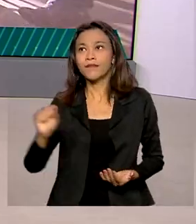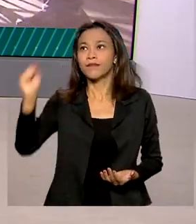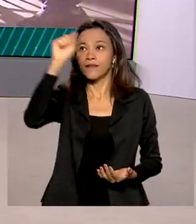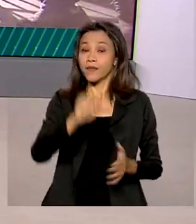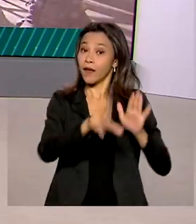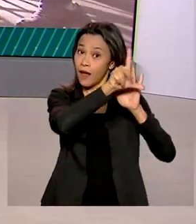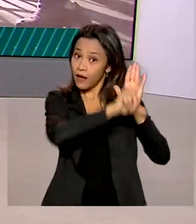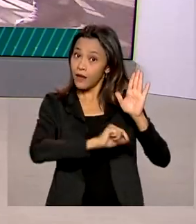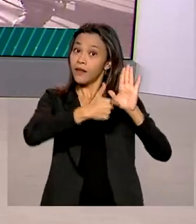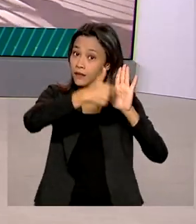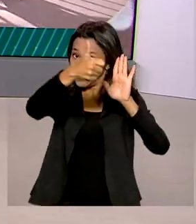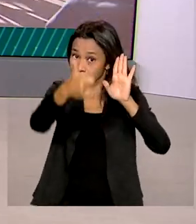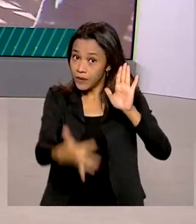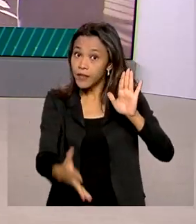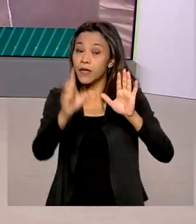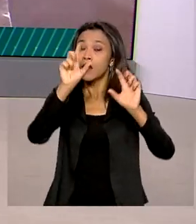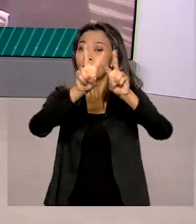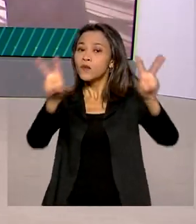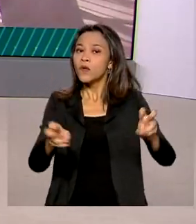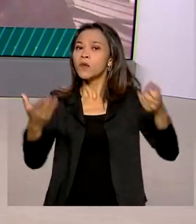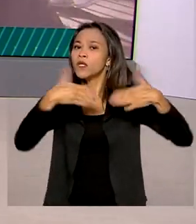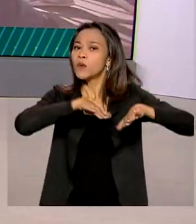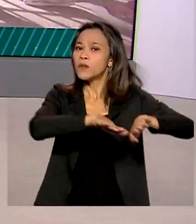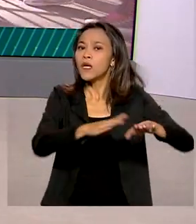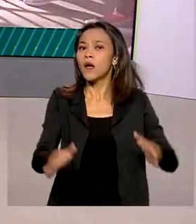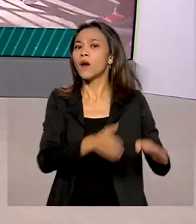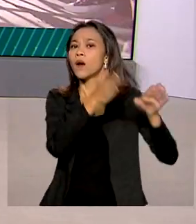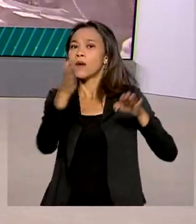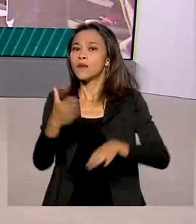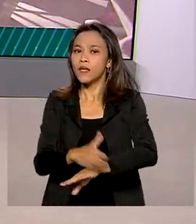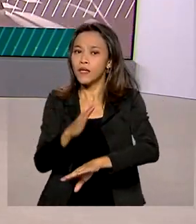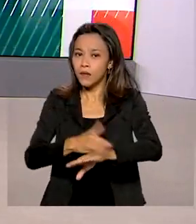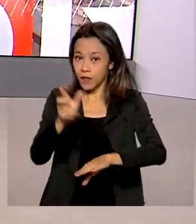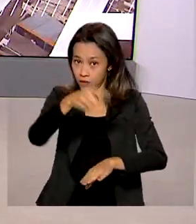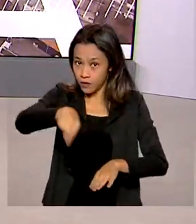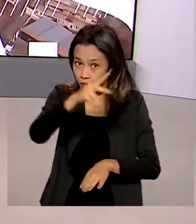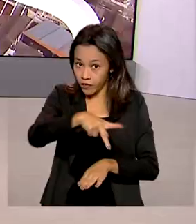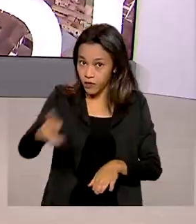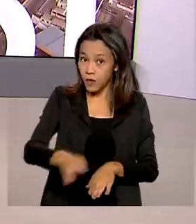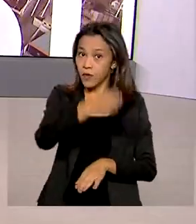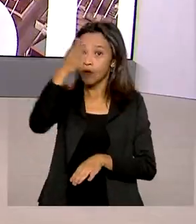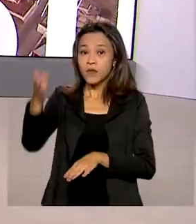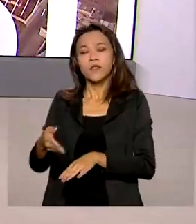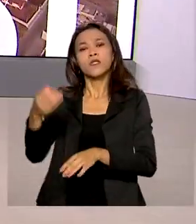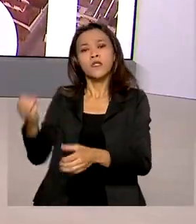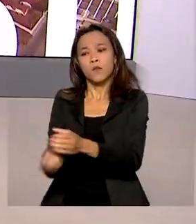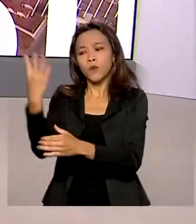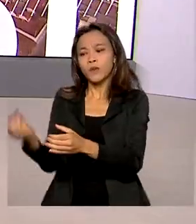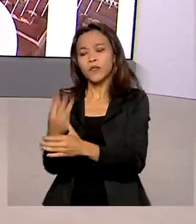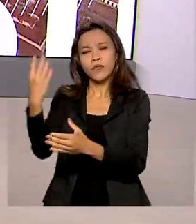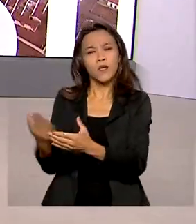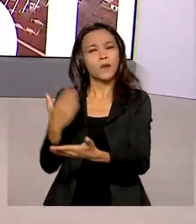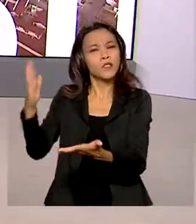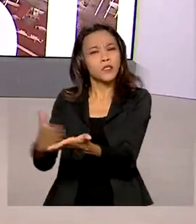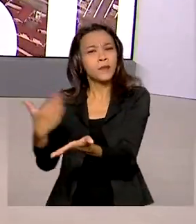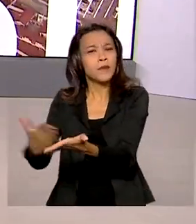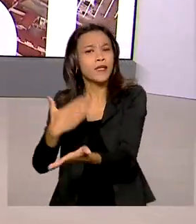prevê ações voltadas à inclusão, capacitação de professores e profissionais e a produção de materiais escolares digitais gratuitos.